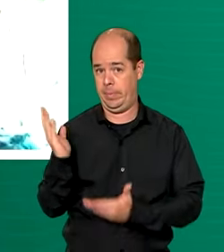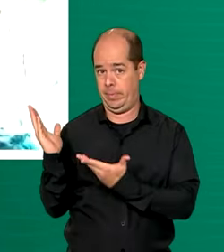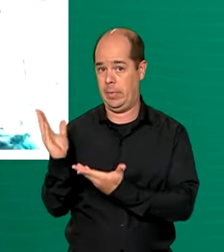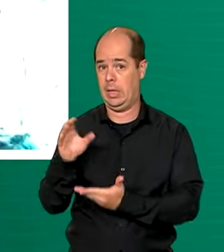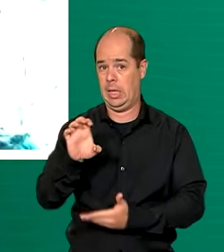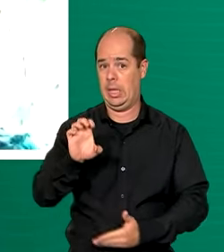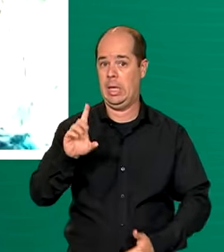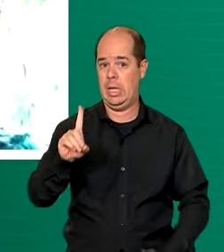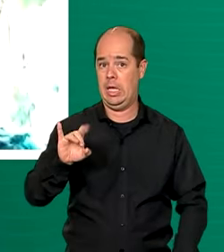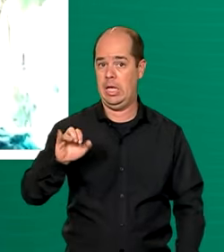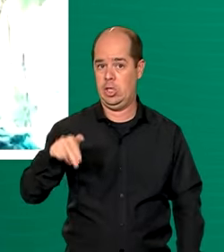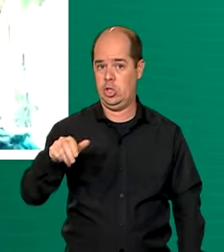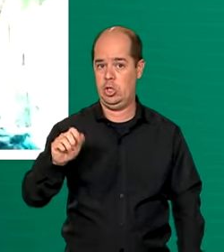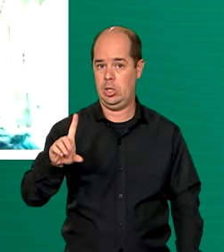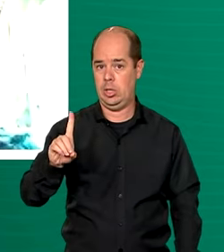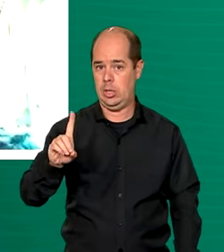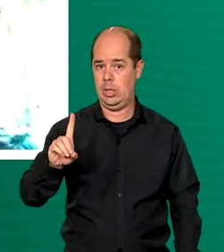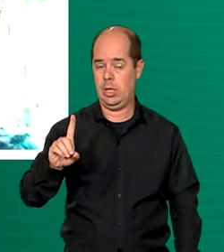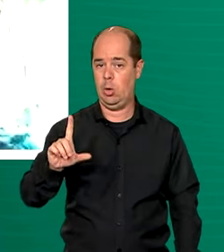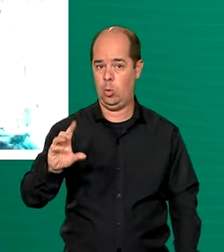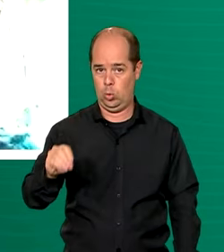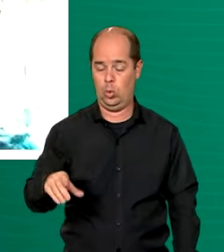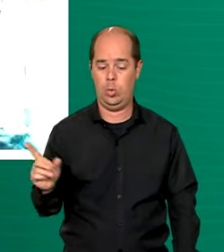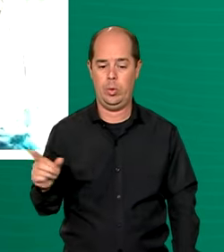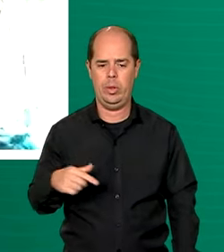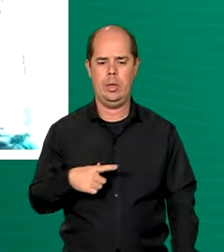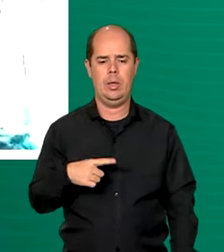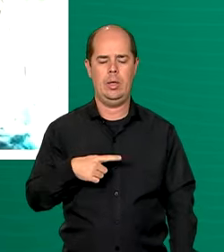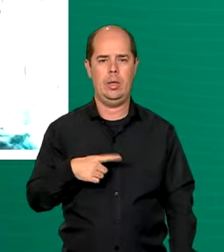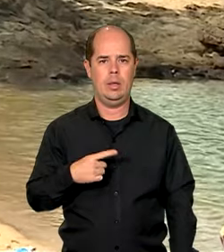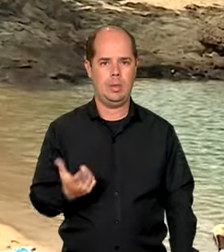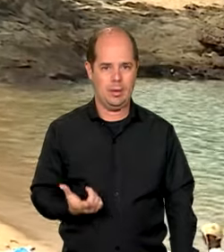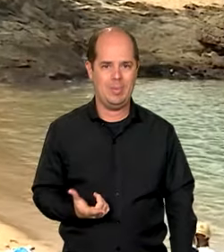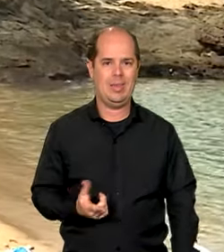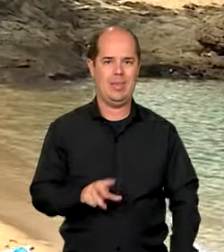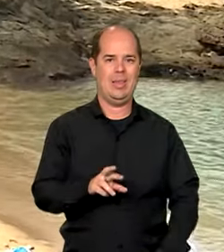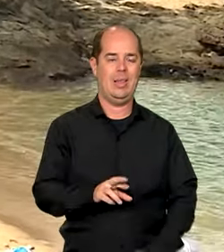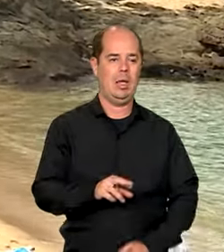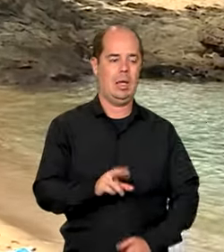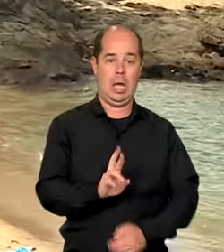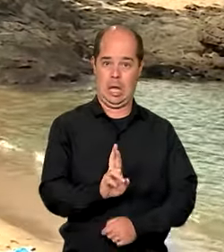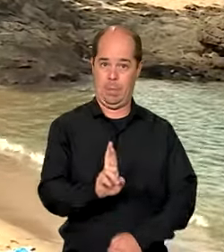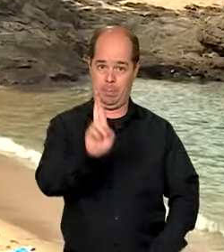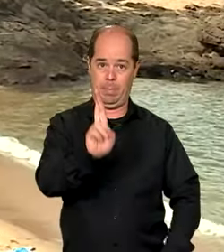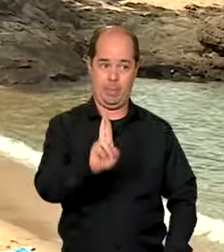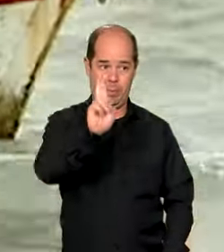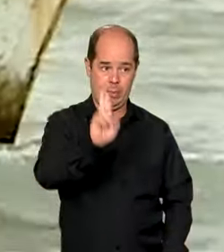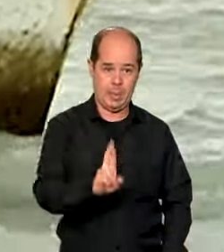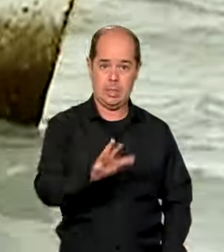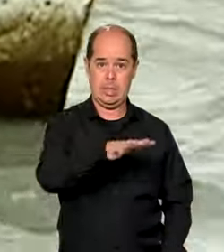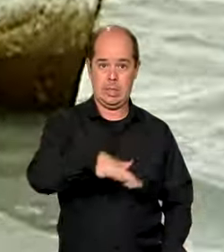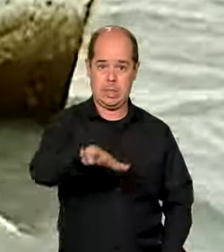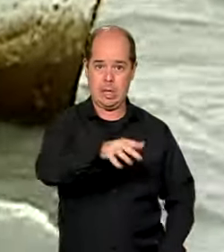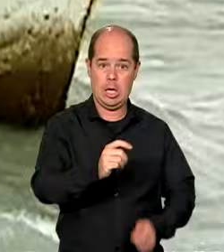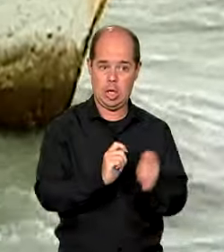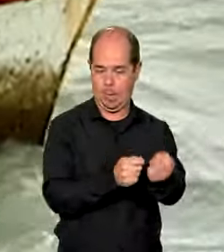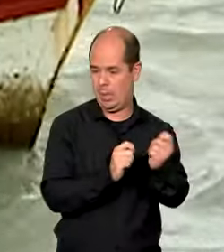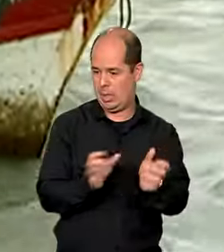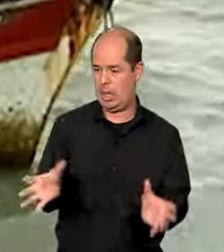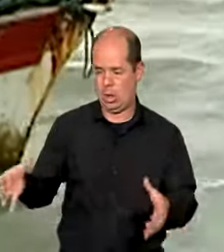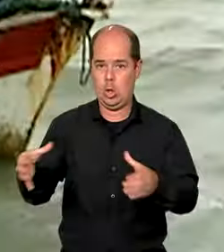representante do movimento dos pescadores do Baixo Amazonas, o auxílio do governo federal vai fazer